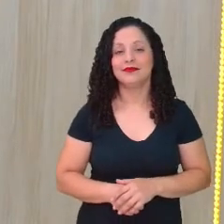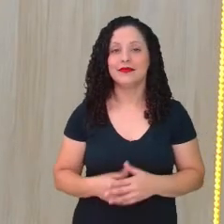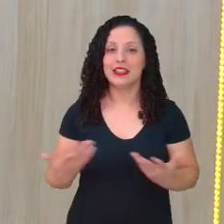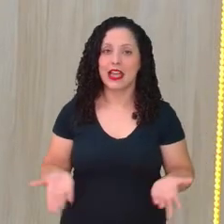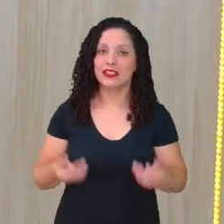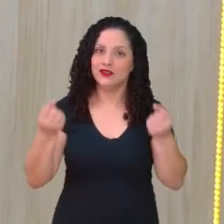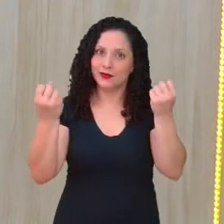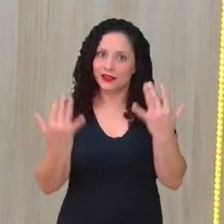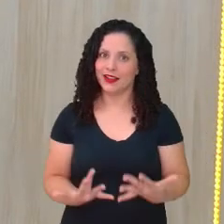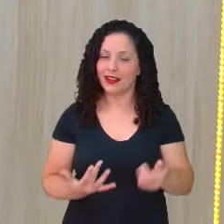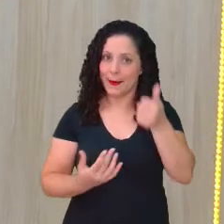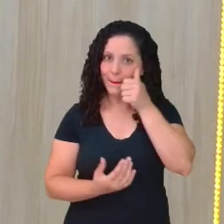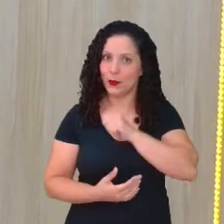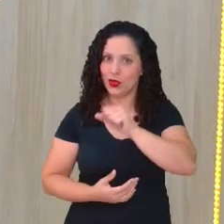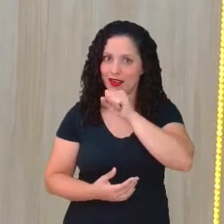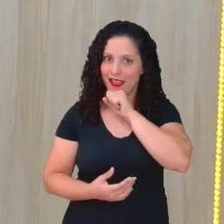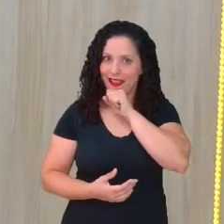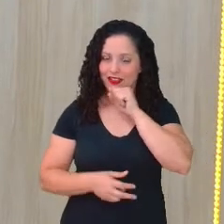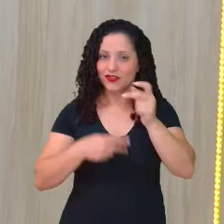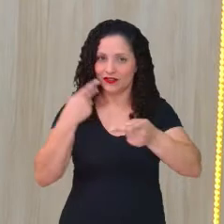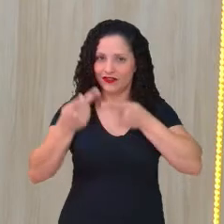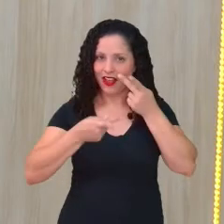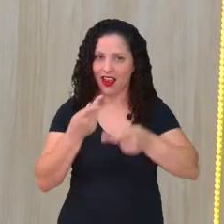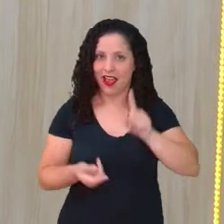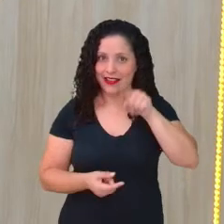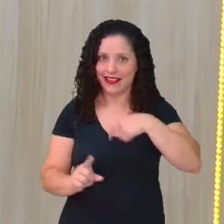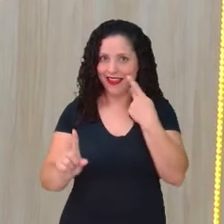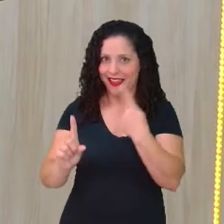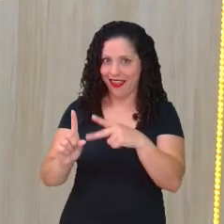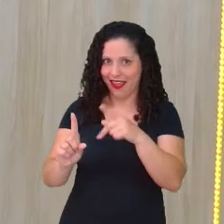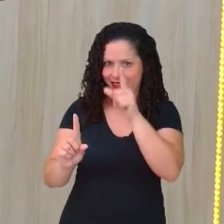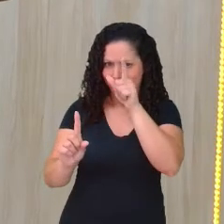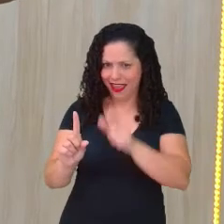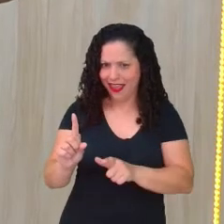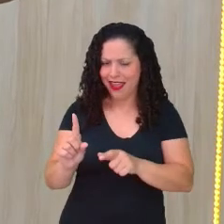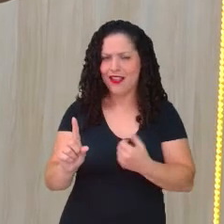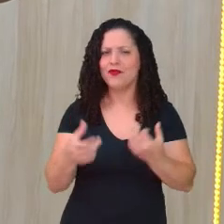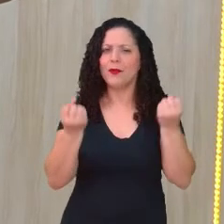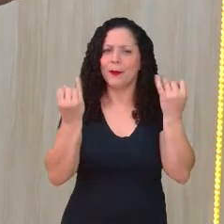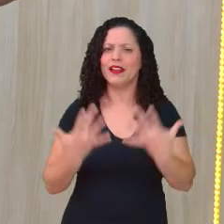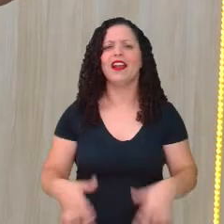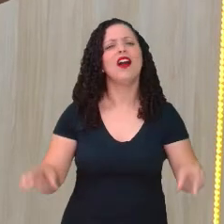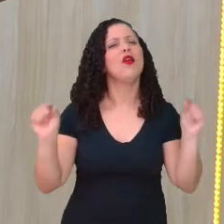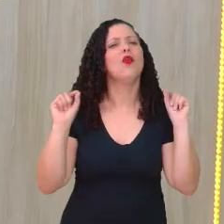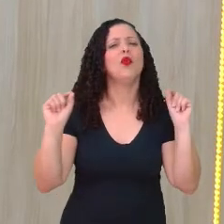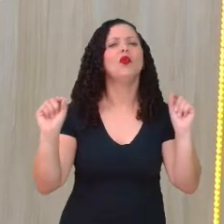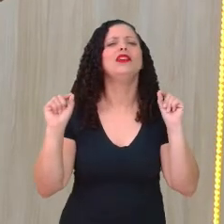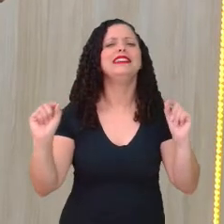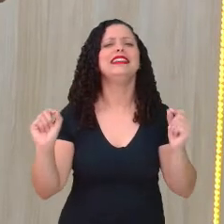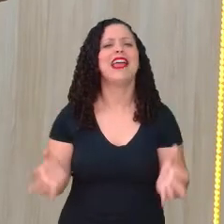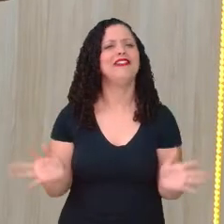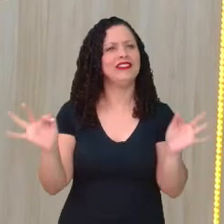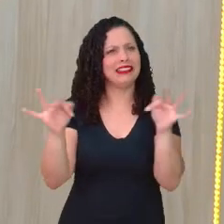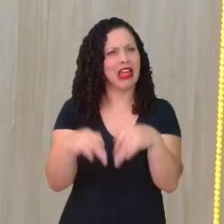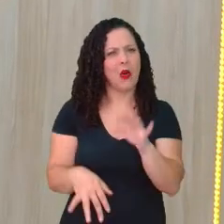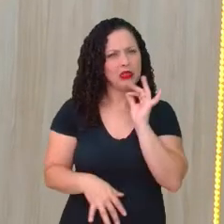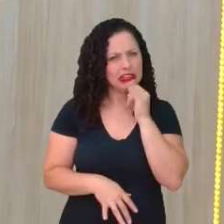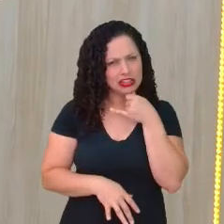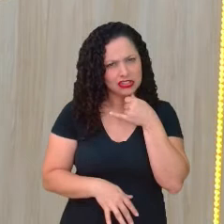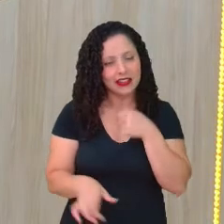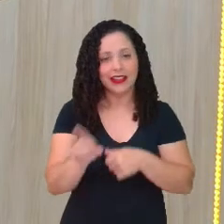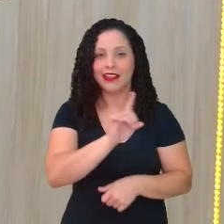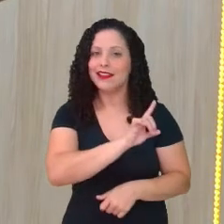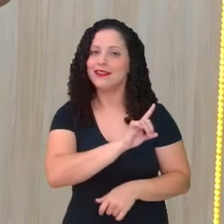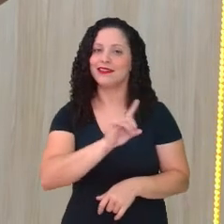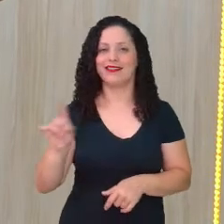Mulheres que falam isso, Clarice afirma isso. Aí diz assim, que é isso, não é? Que final triste. Não,